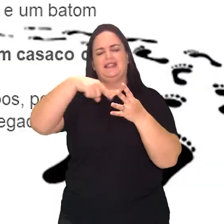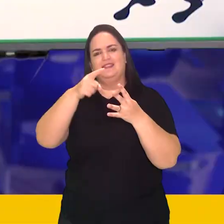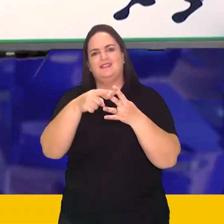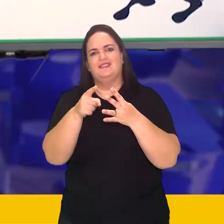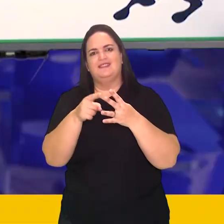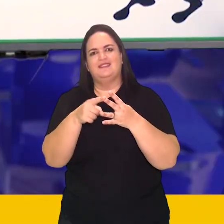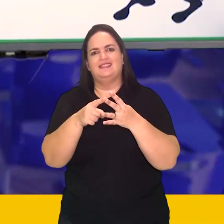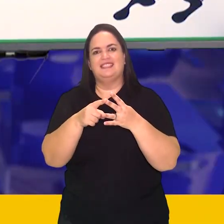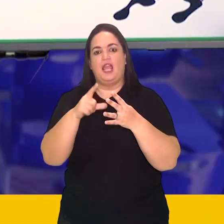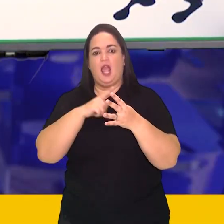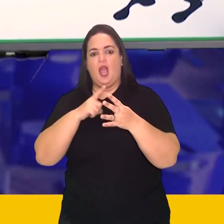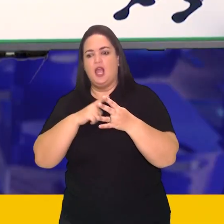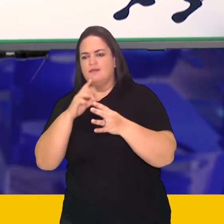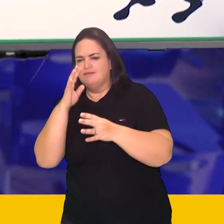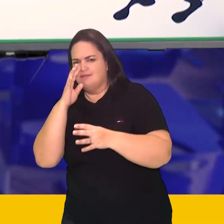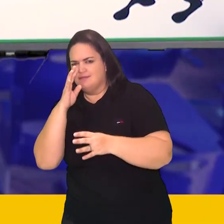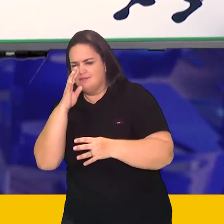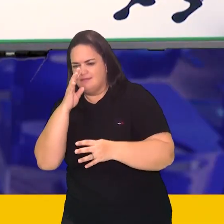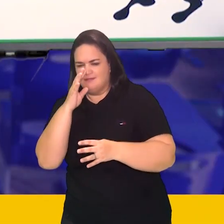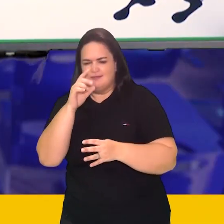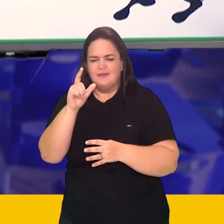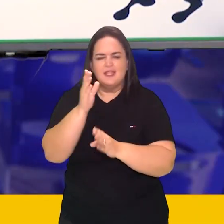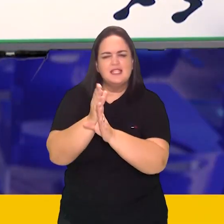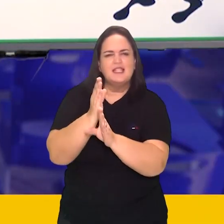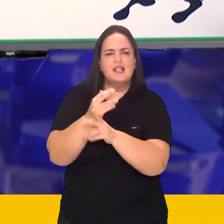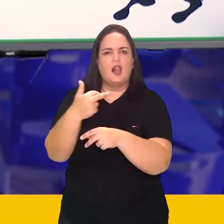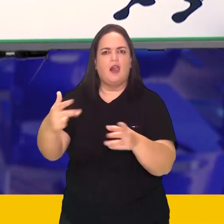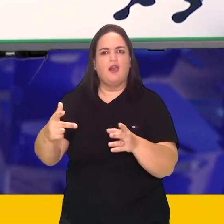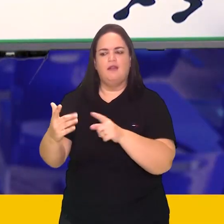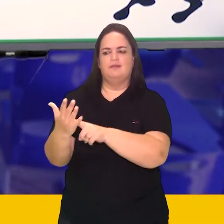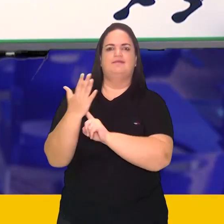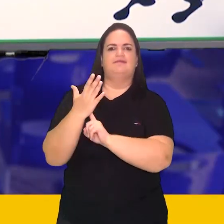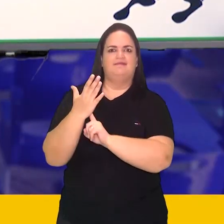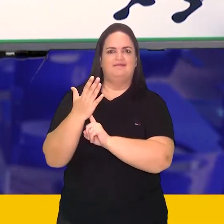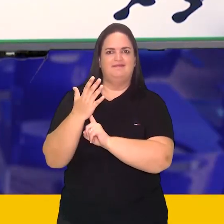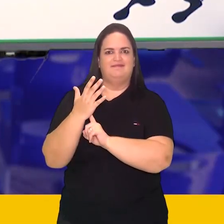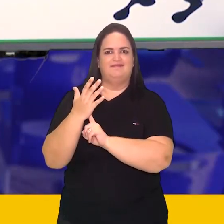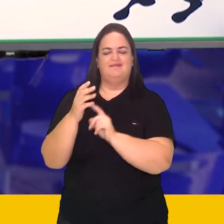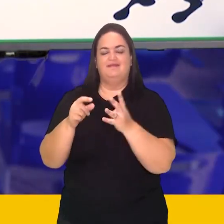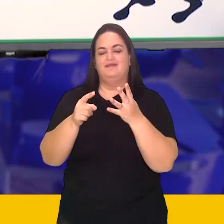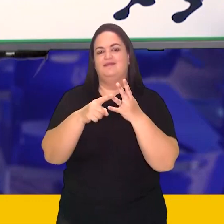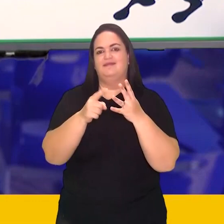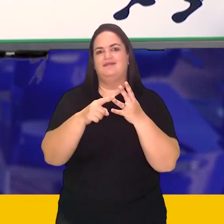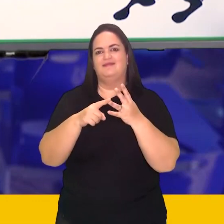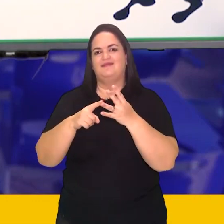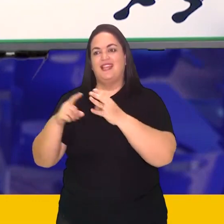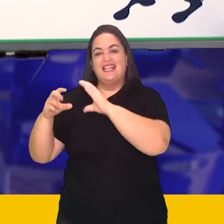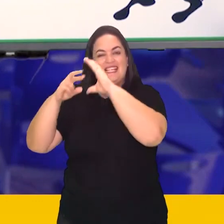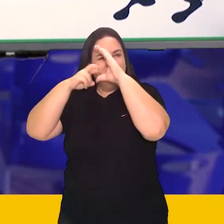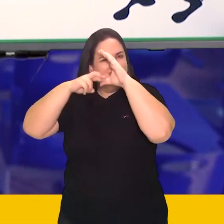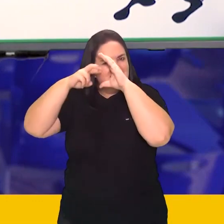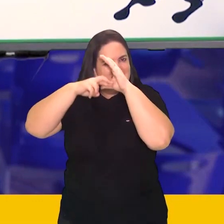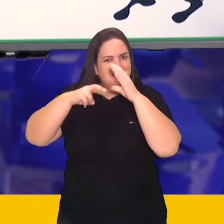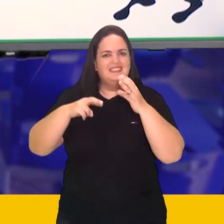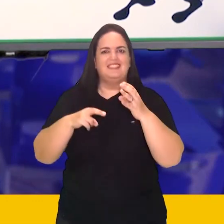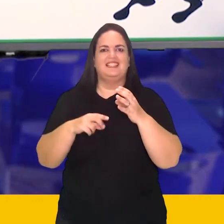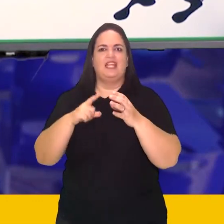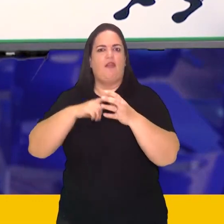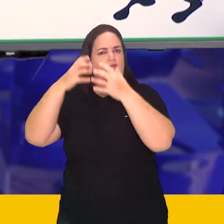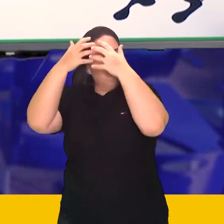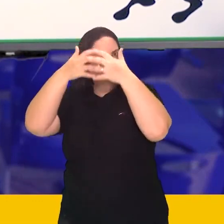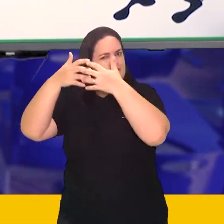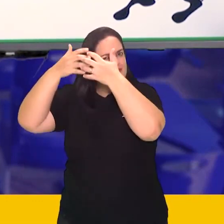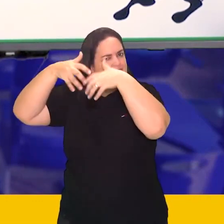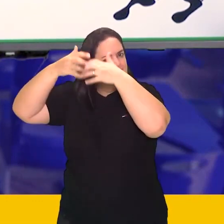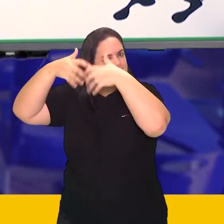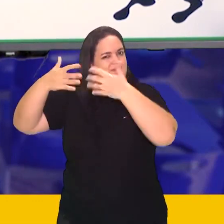observam-se as pistas deixadas pelo infrator, nós temos um detetive que usa da dedução e do raciocinológico